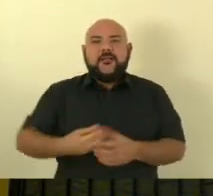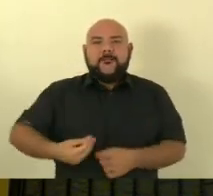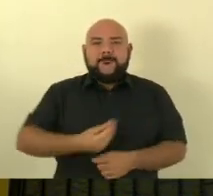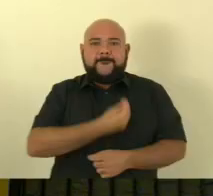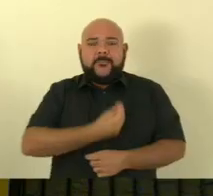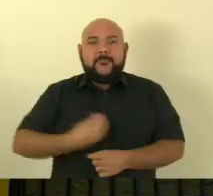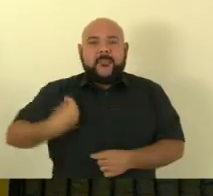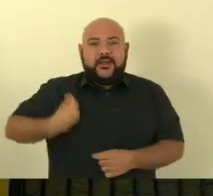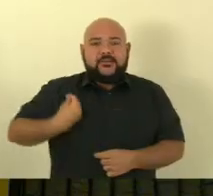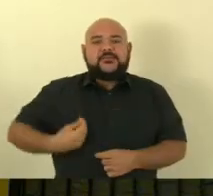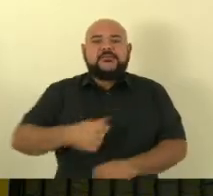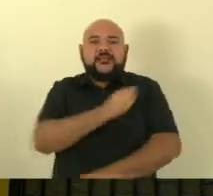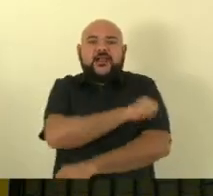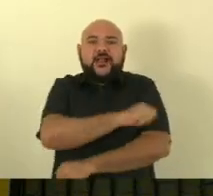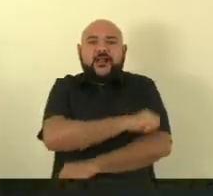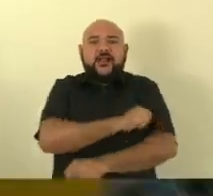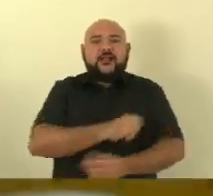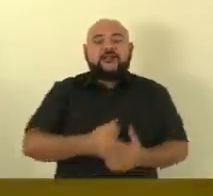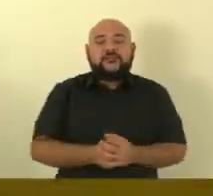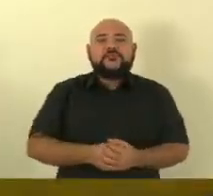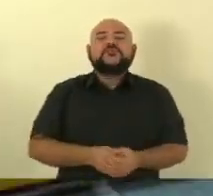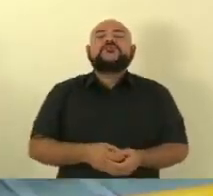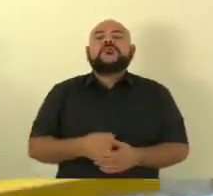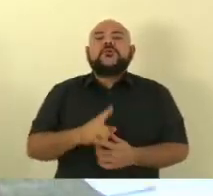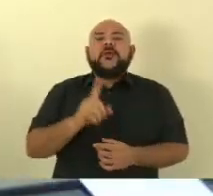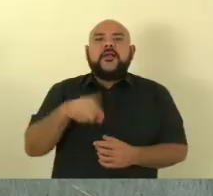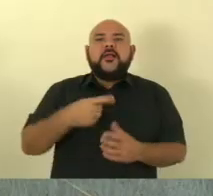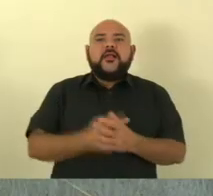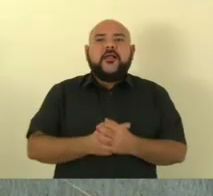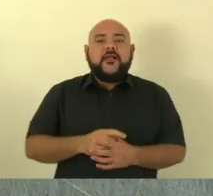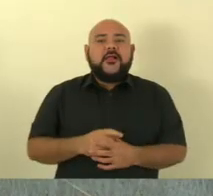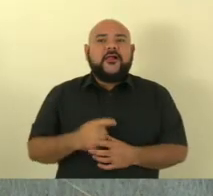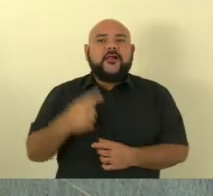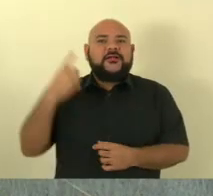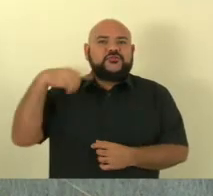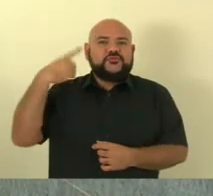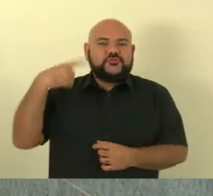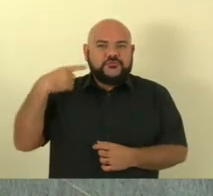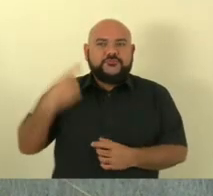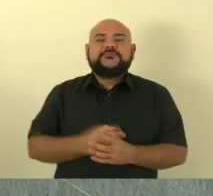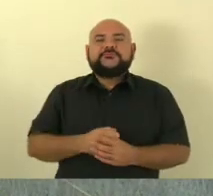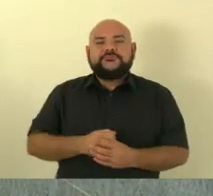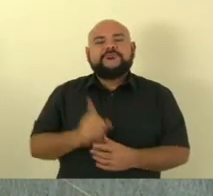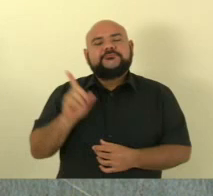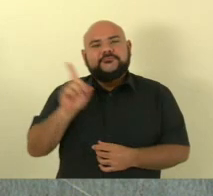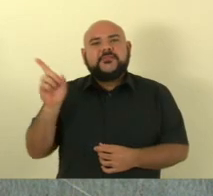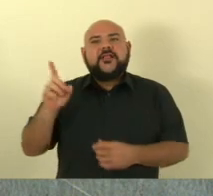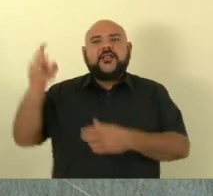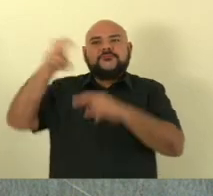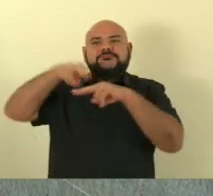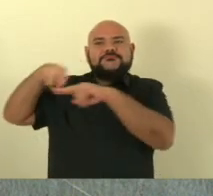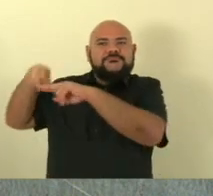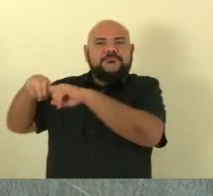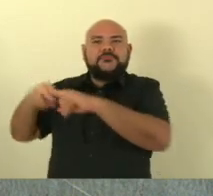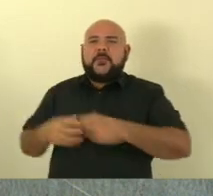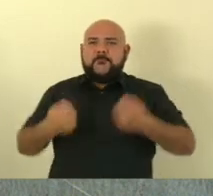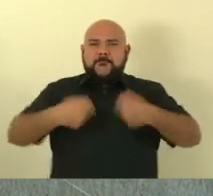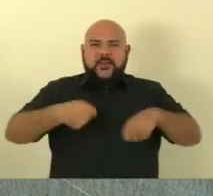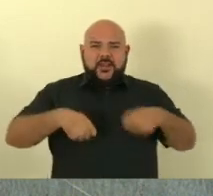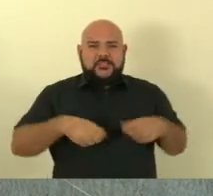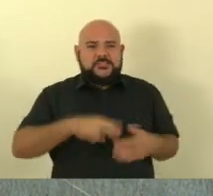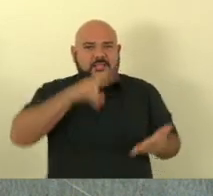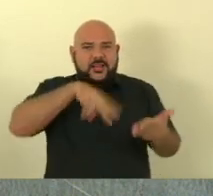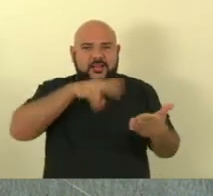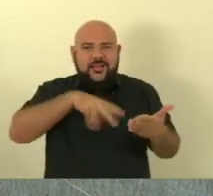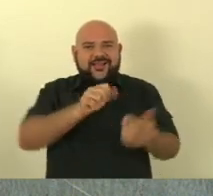Daniel Donadelo, que estiveram conosco agora na Comissão da Criança e Adolescente. Ok, muito obrigado, deputado Alcântara. Fica dispensada a leitura da ata da sessão